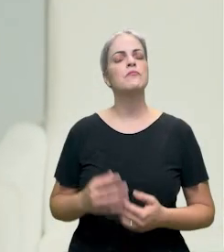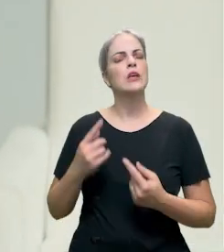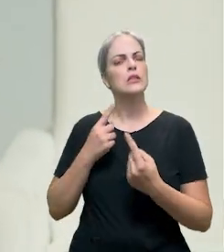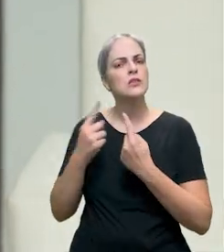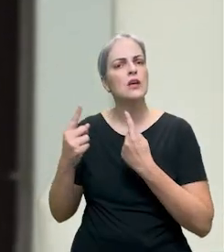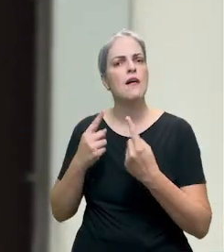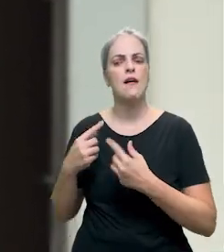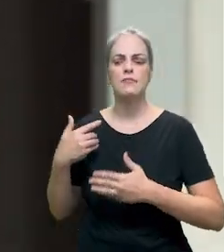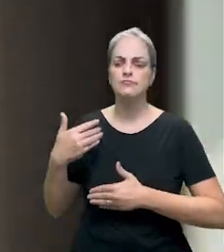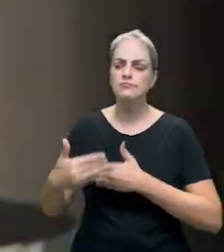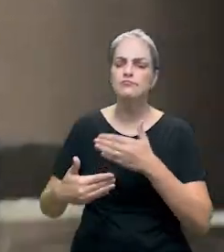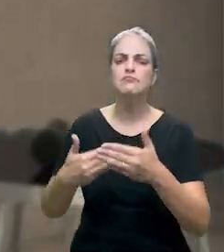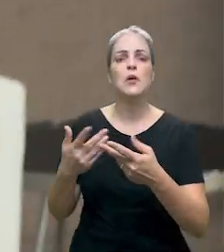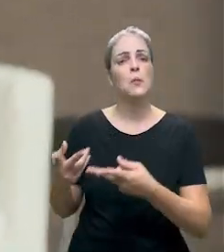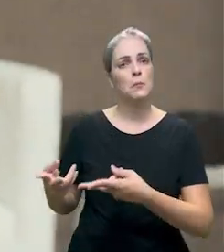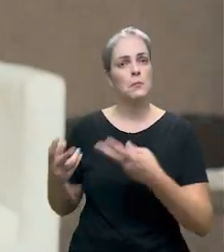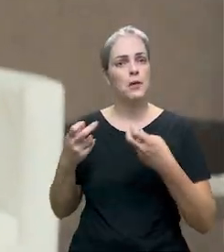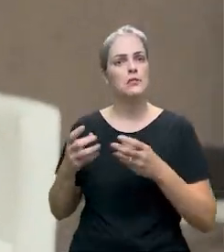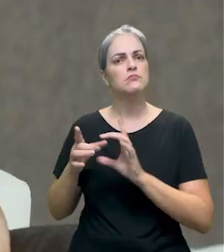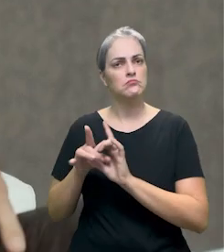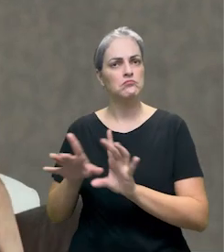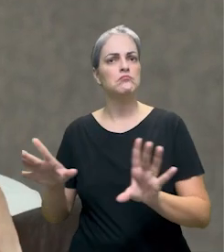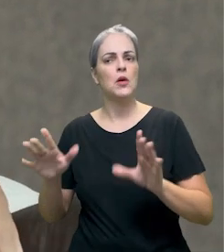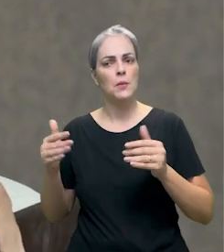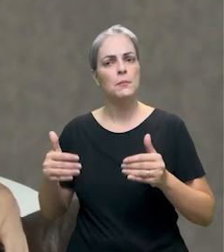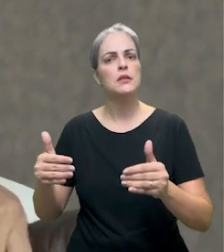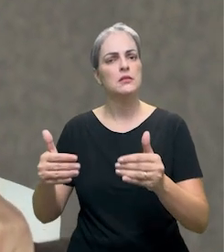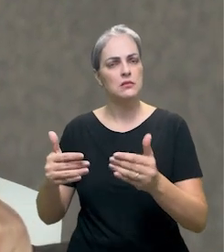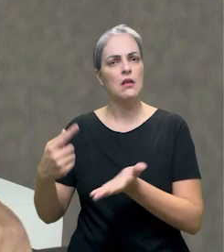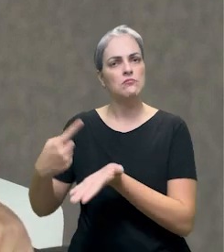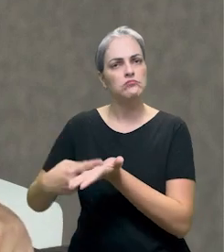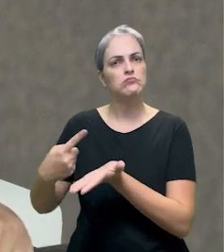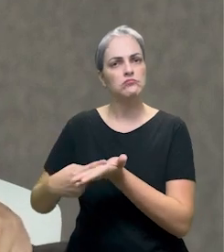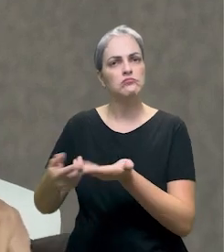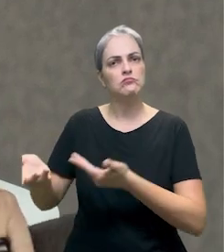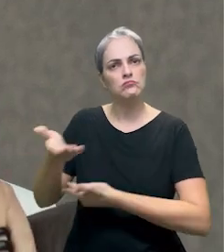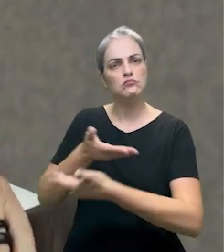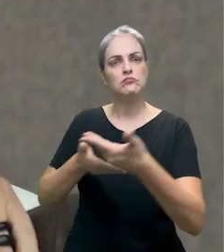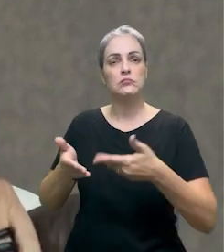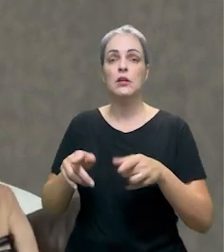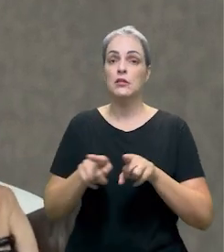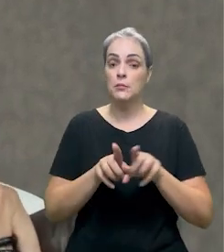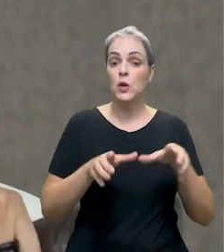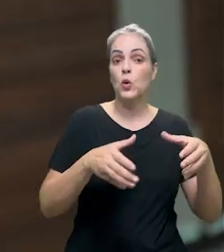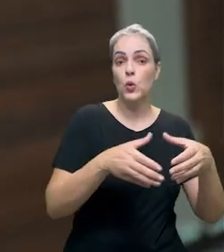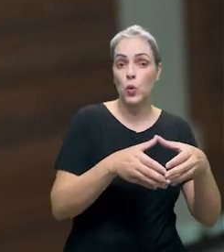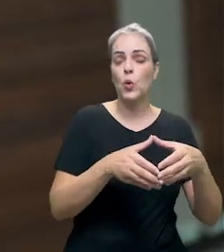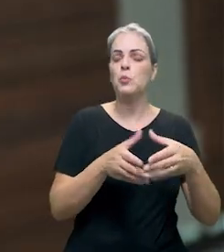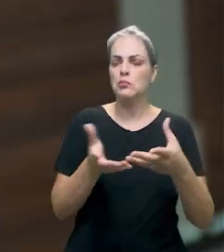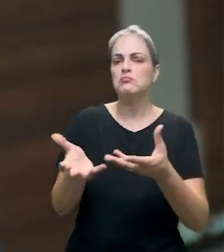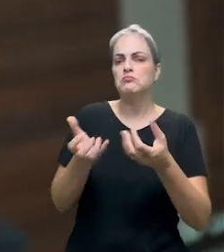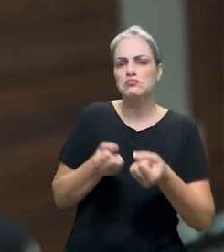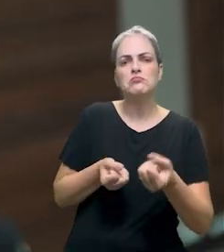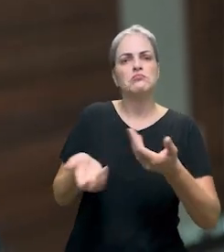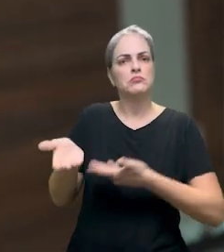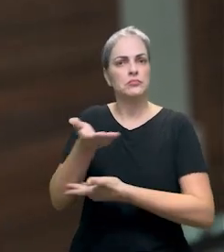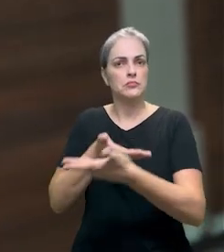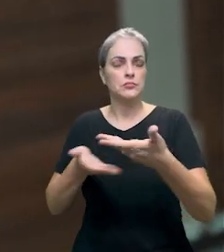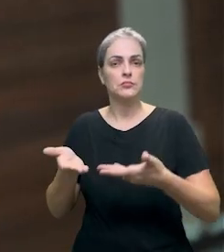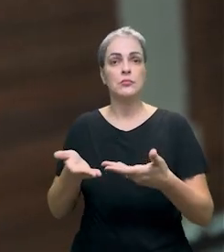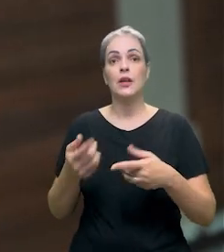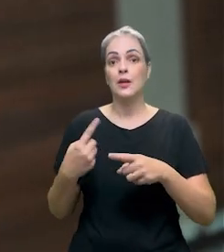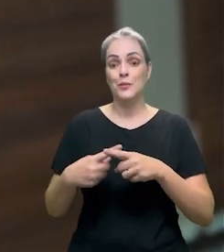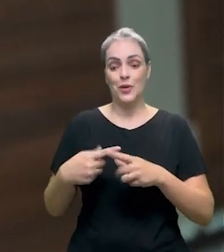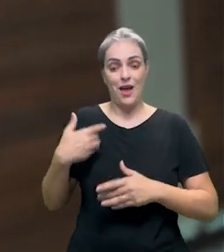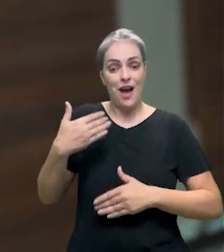A medida que a gente dialoga, demonstra uma disposição de consensuar do Ministério, do movimento e dos atingidos para que